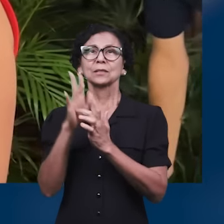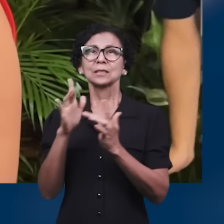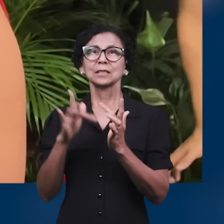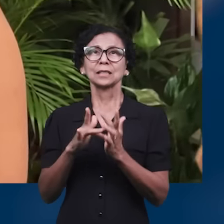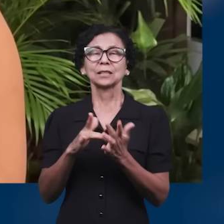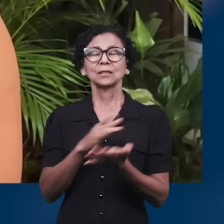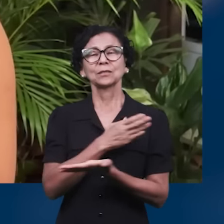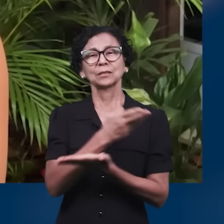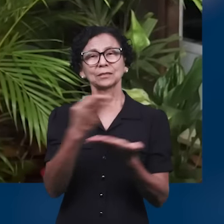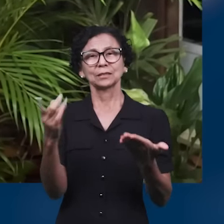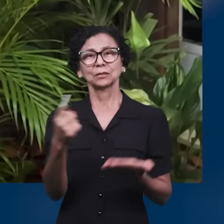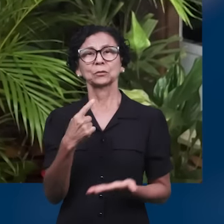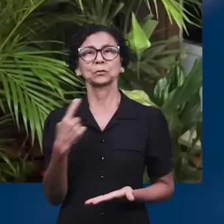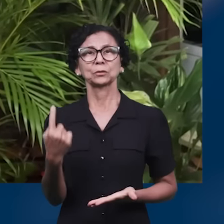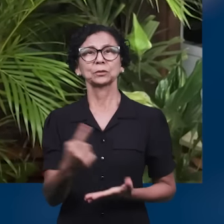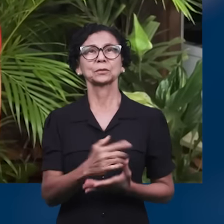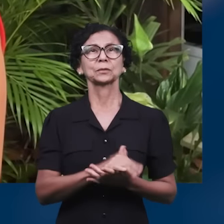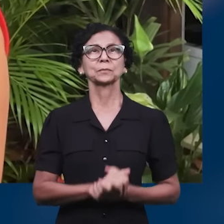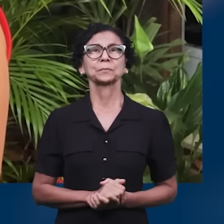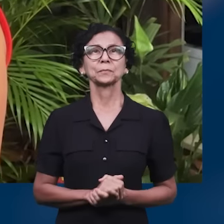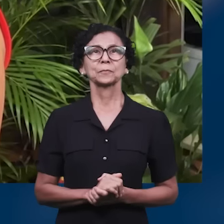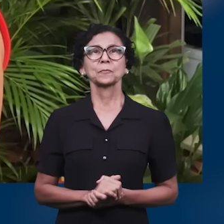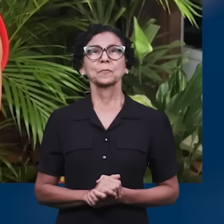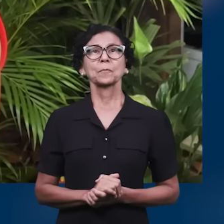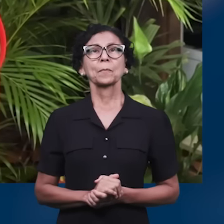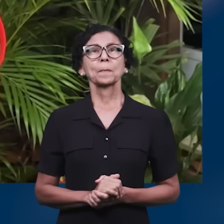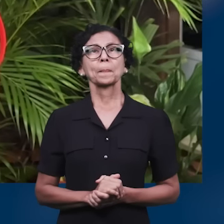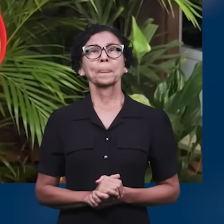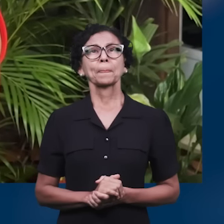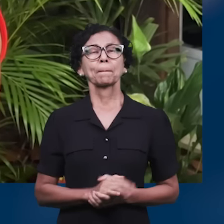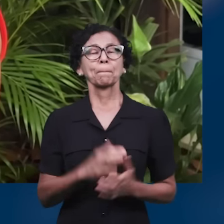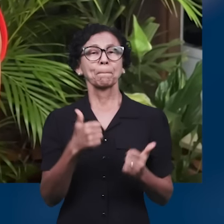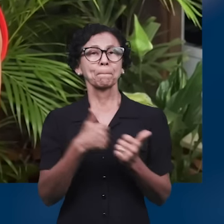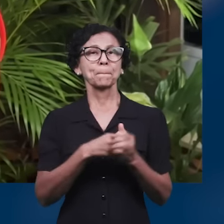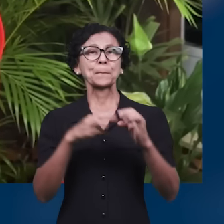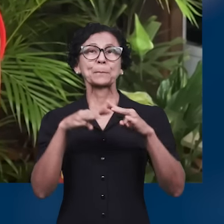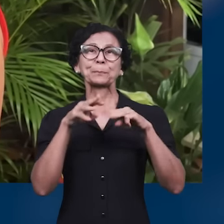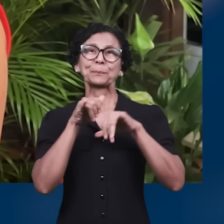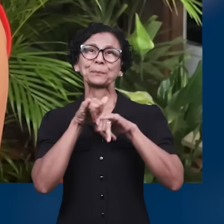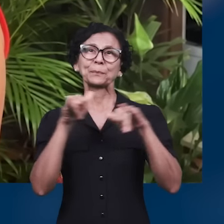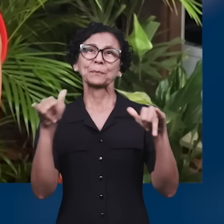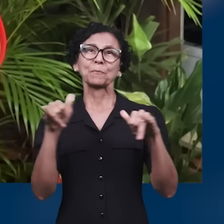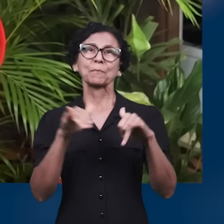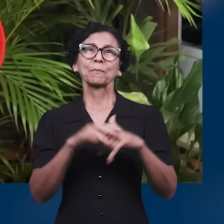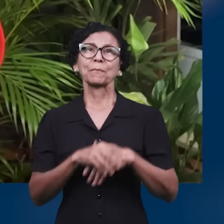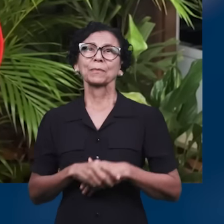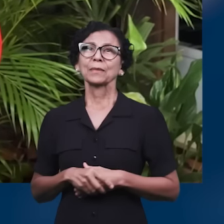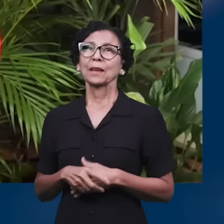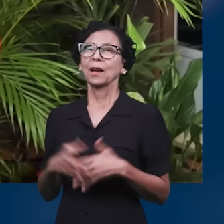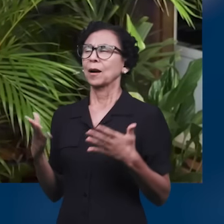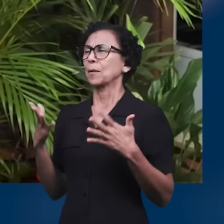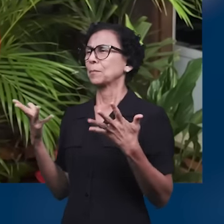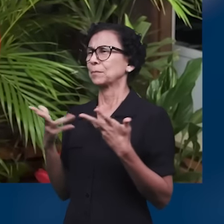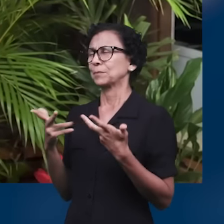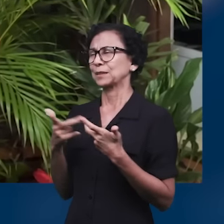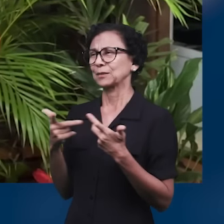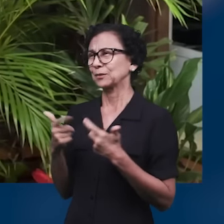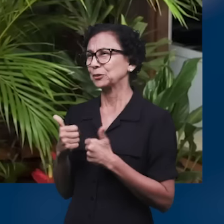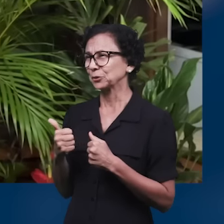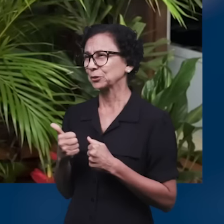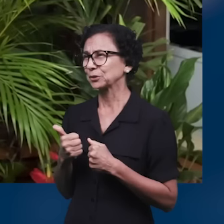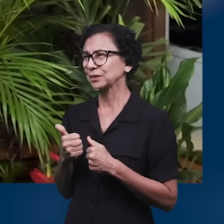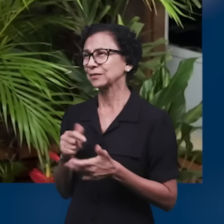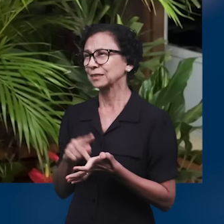Pai do Senhor Marco, Pai do Senhor Irmãos, que nos acompanham aqui no Manaim News. Hoje foi maravilhoso, né